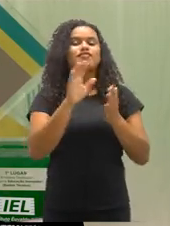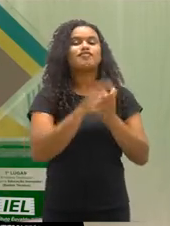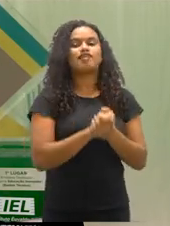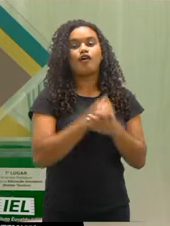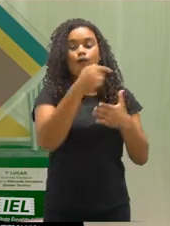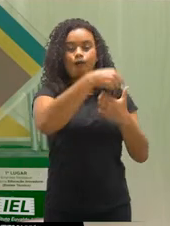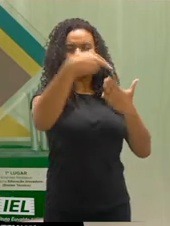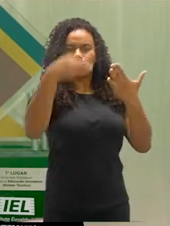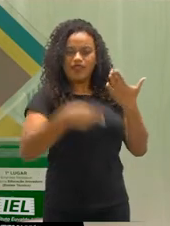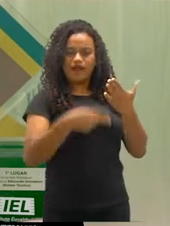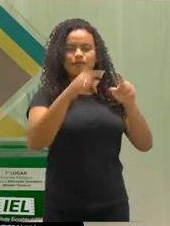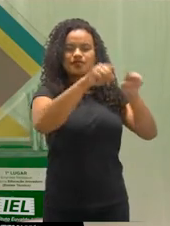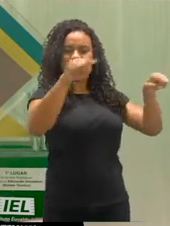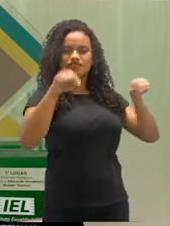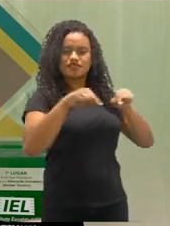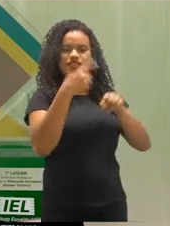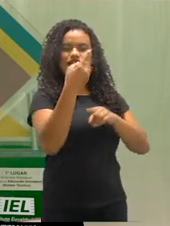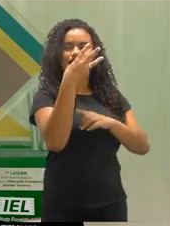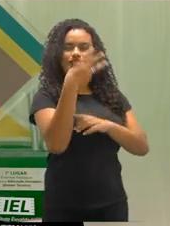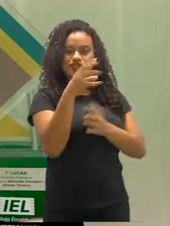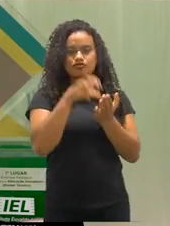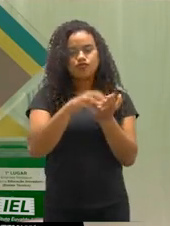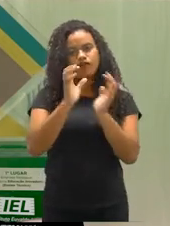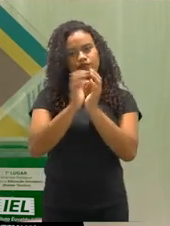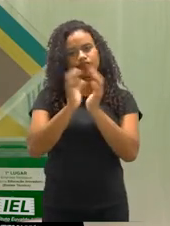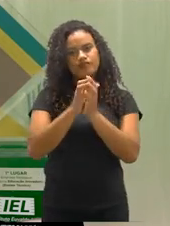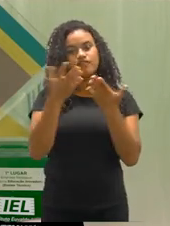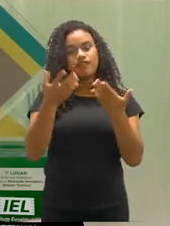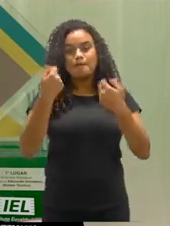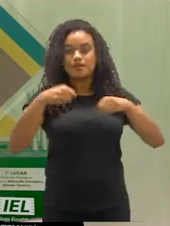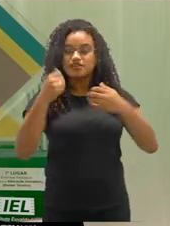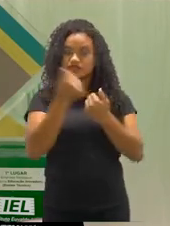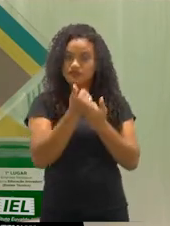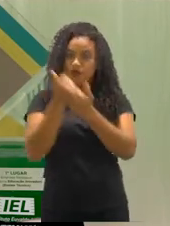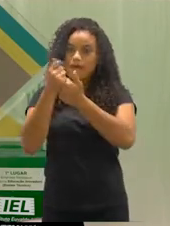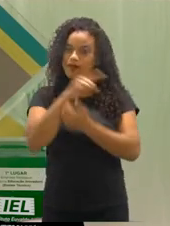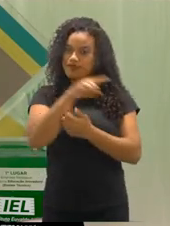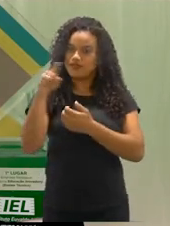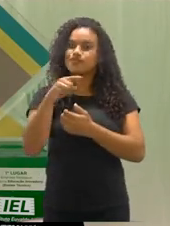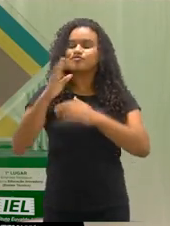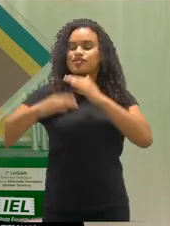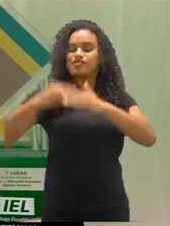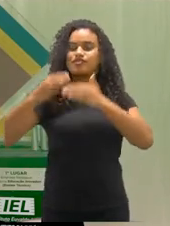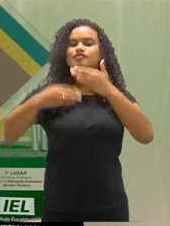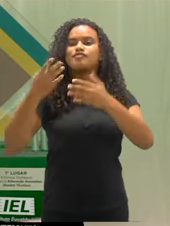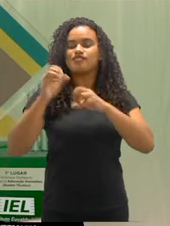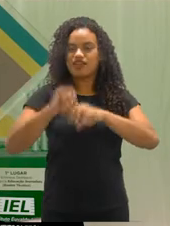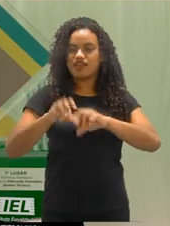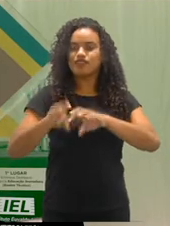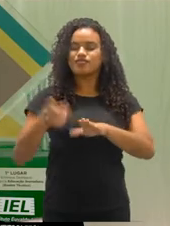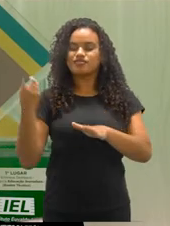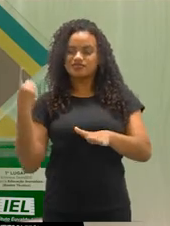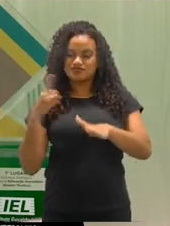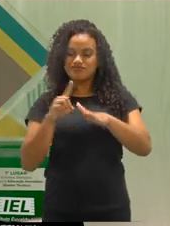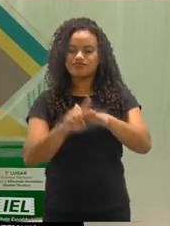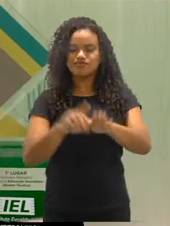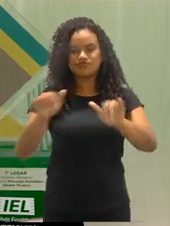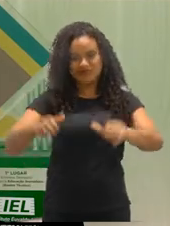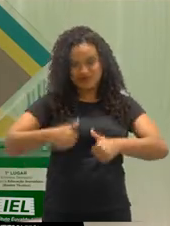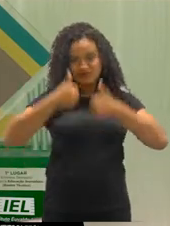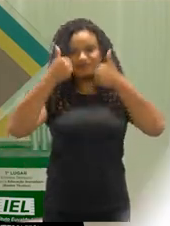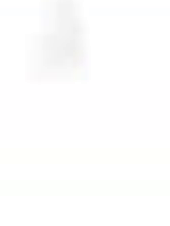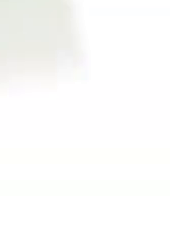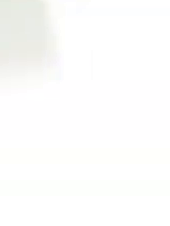O NAPN do Campos Recife fica na sala 13 e contamos com vocês para construir e fortalecer essa educação de qualidade e